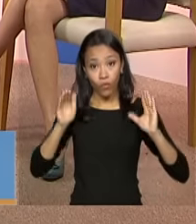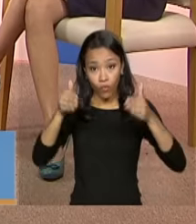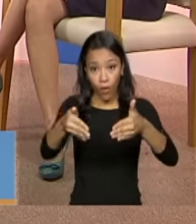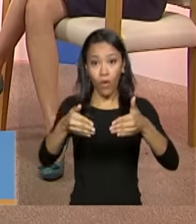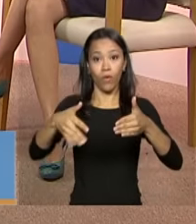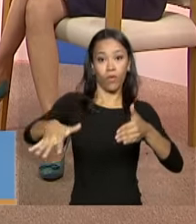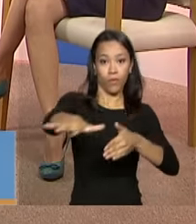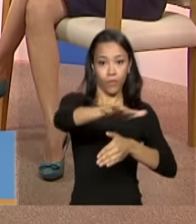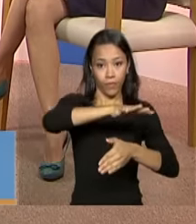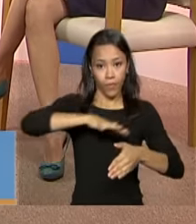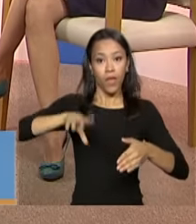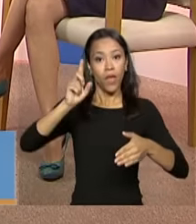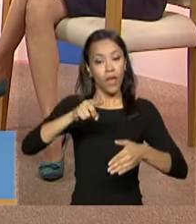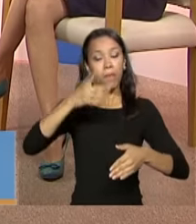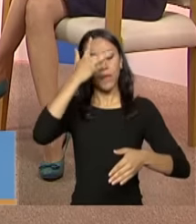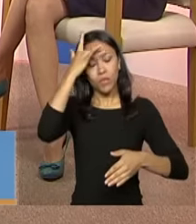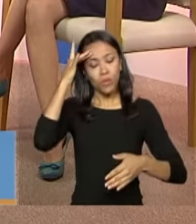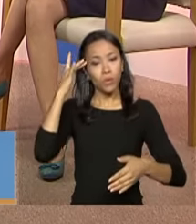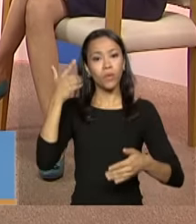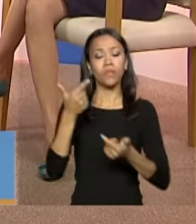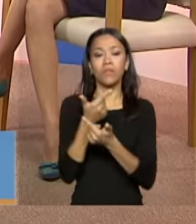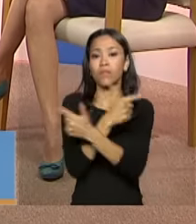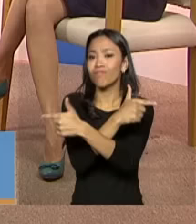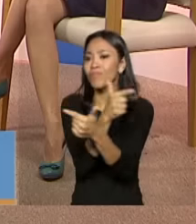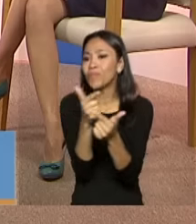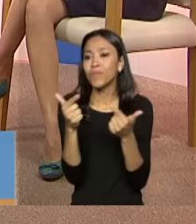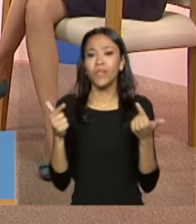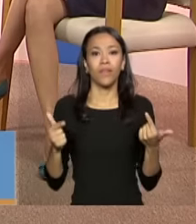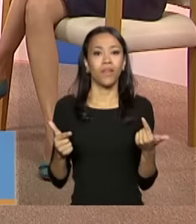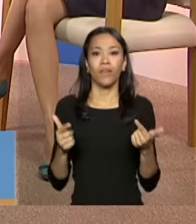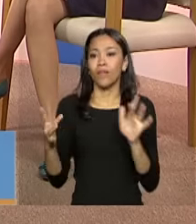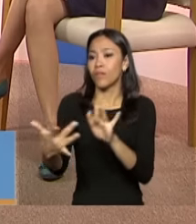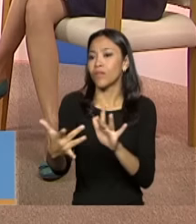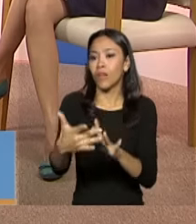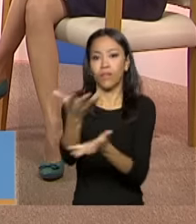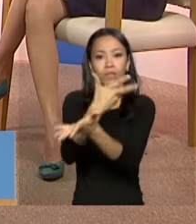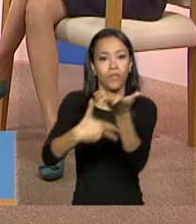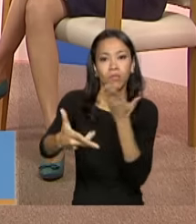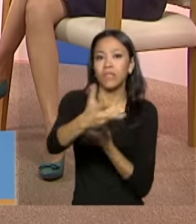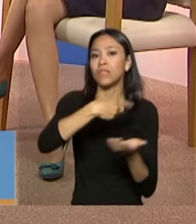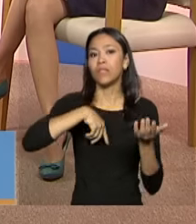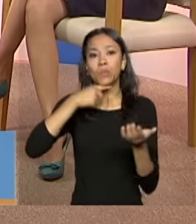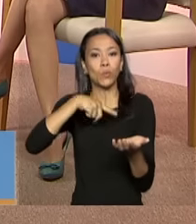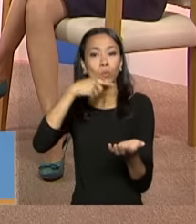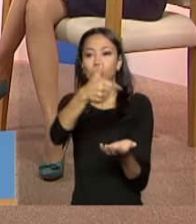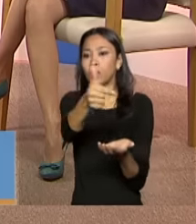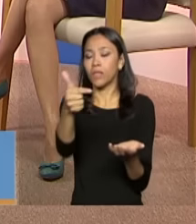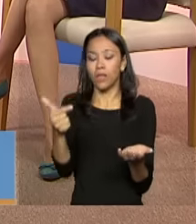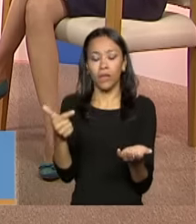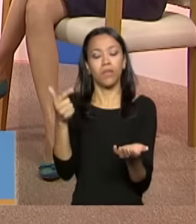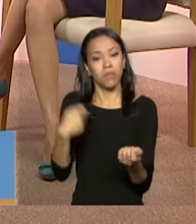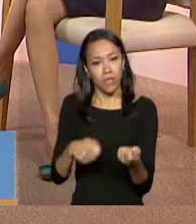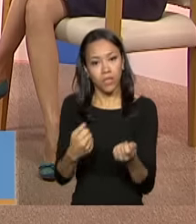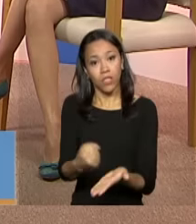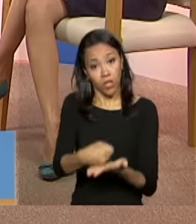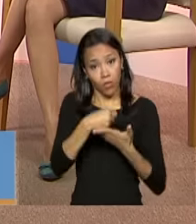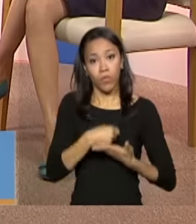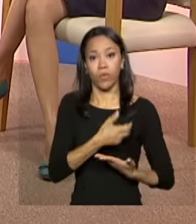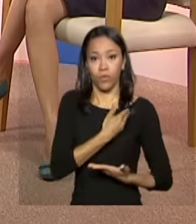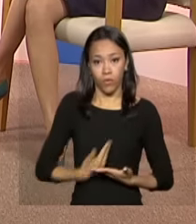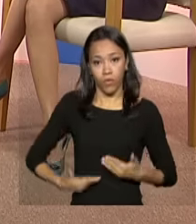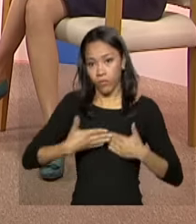está sem condições de vivenciar as relações familiares e precisa desse suporte durante um período da vida.